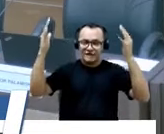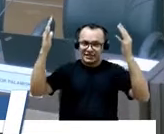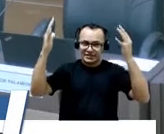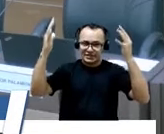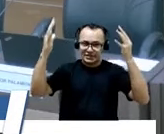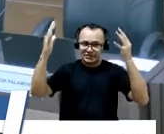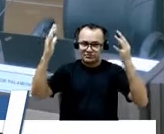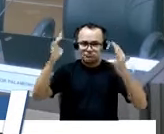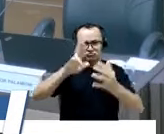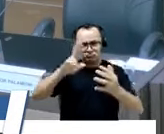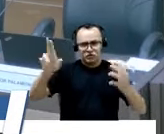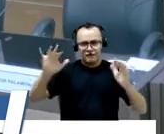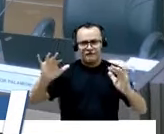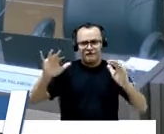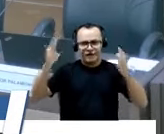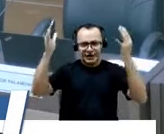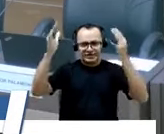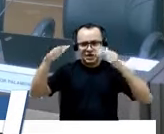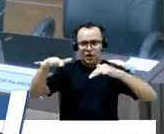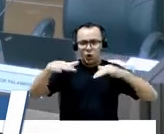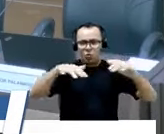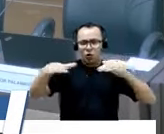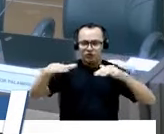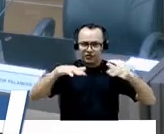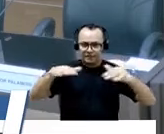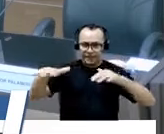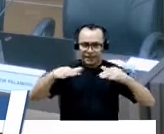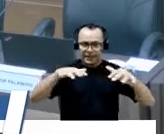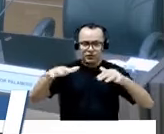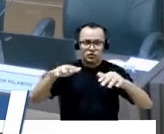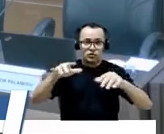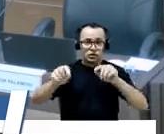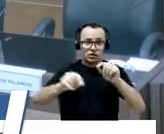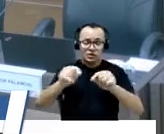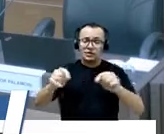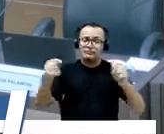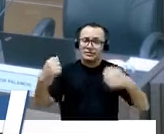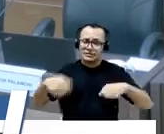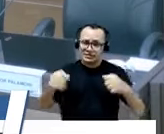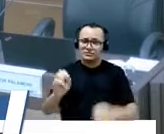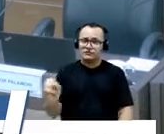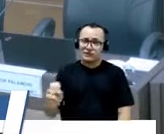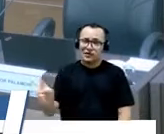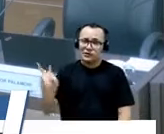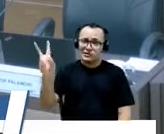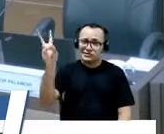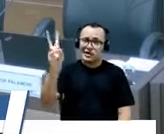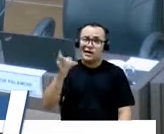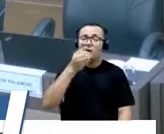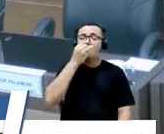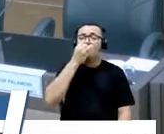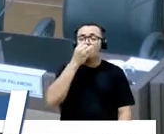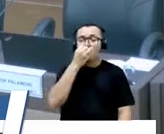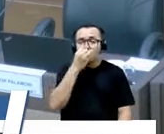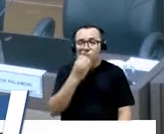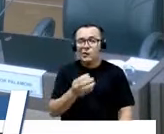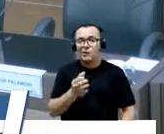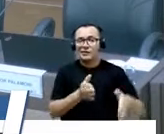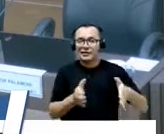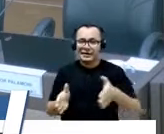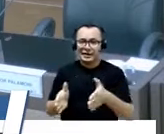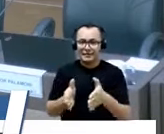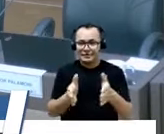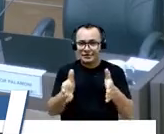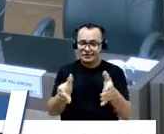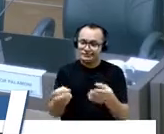é um movimento que a gente tem que valorizar o bom caminho que a gente está dando aos jovens.